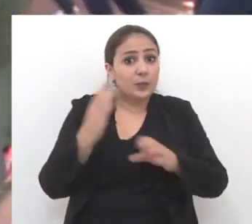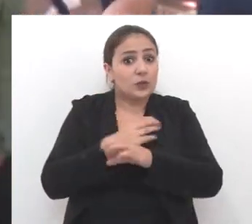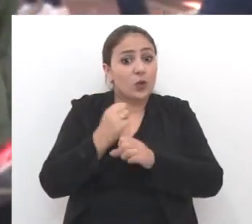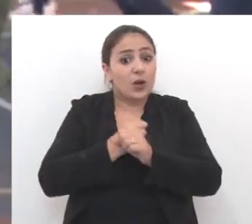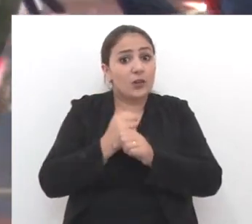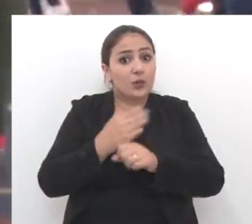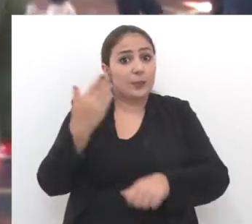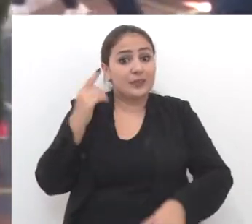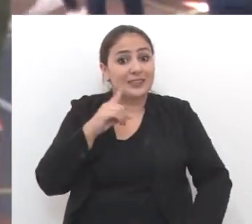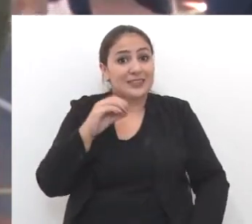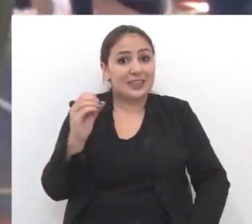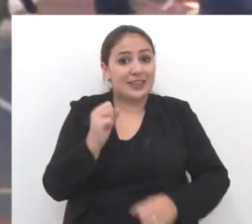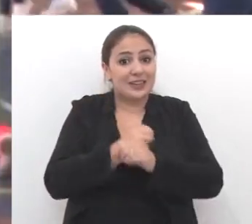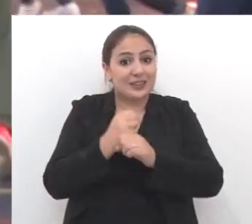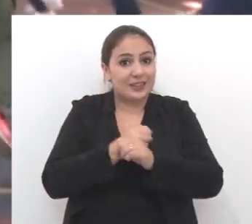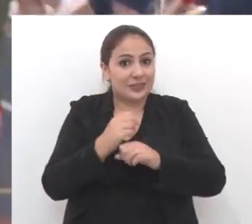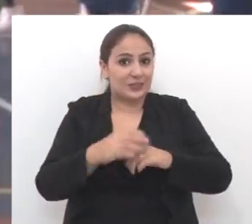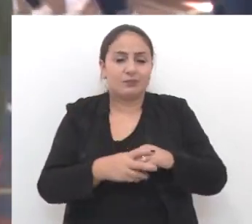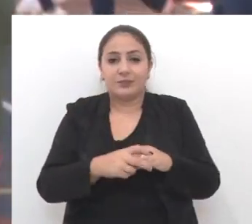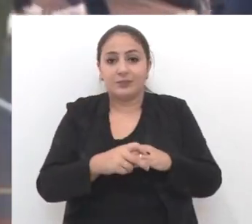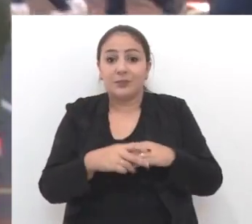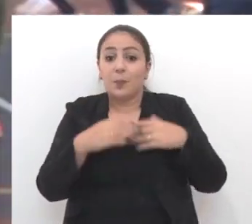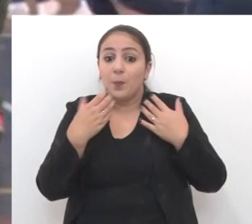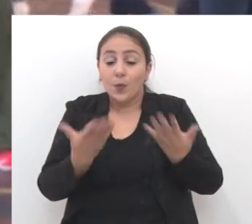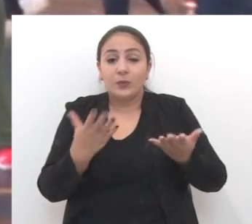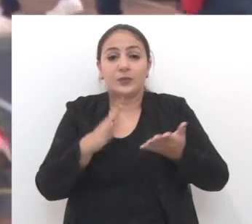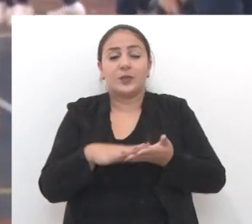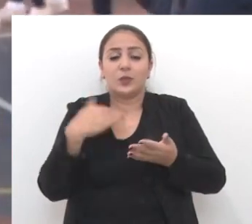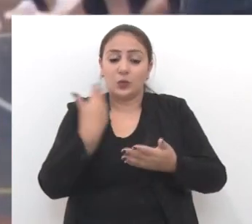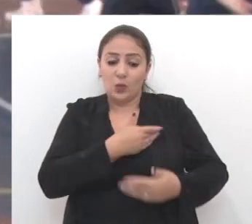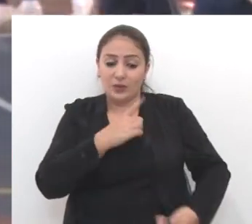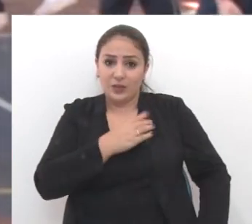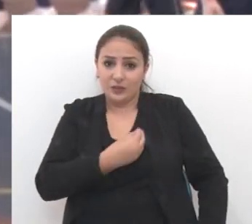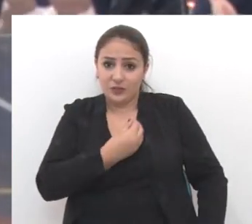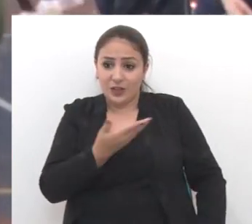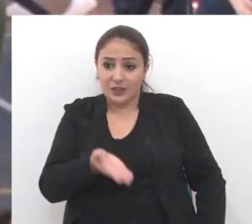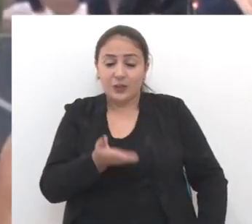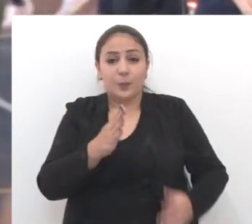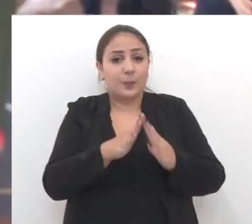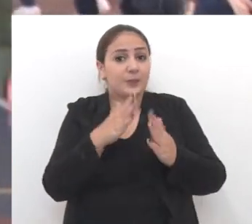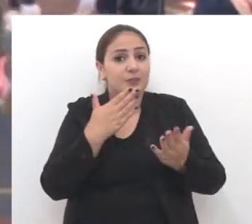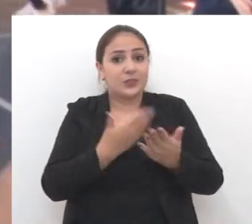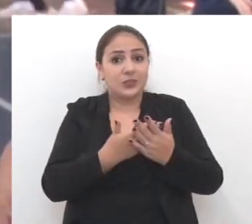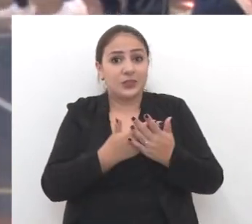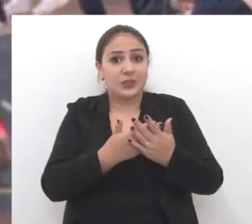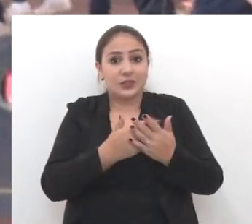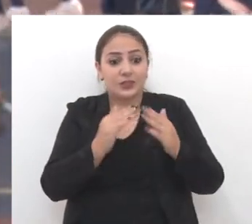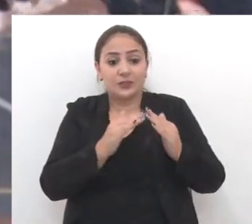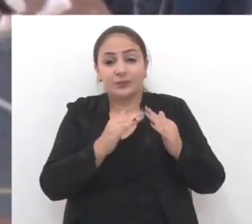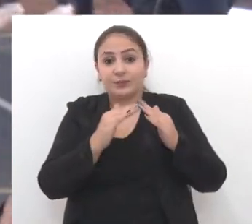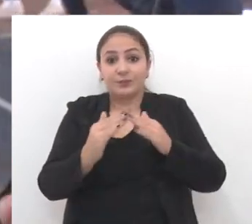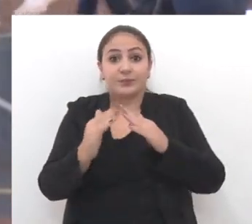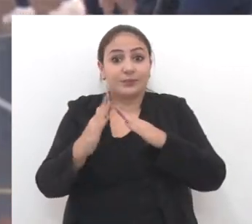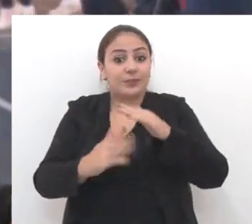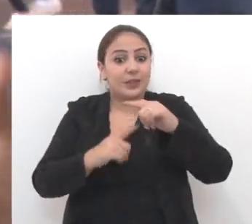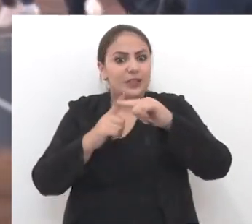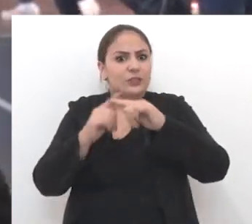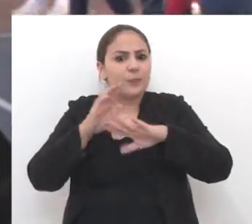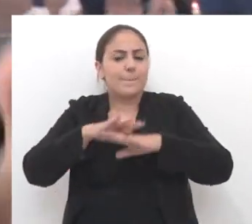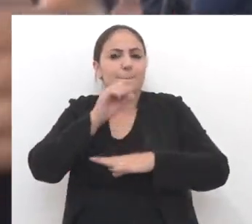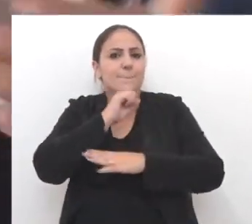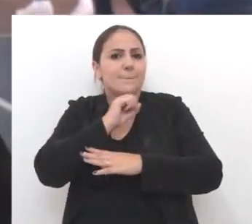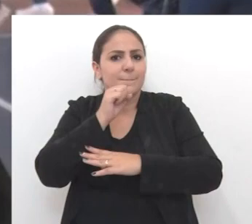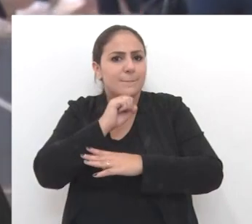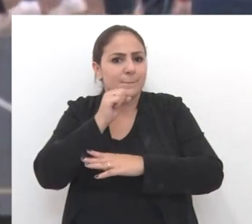completou o ano passado 100 anos. Então, nós temos aqui uma escola que é vizinha da igreja